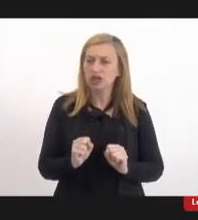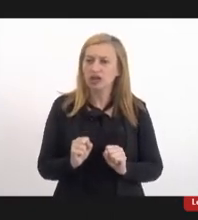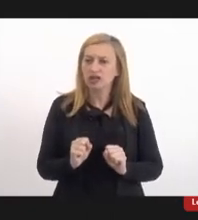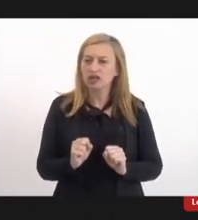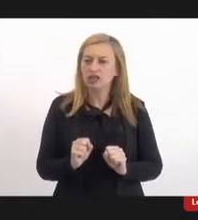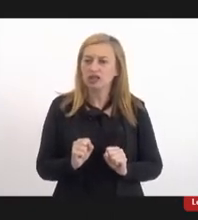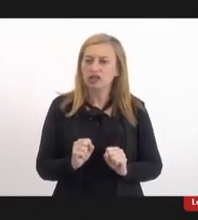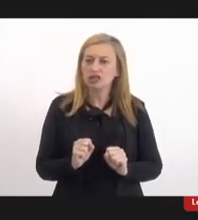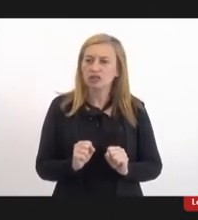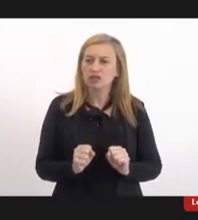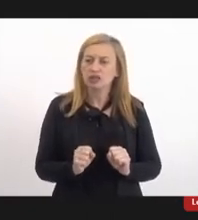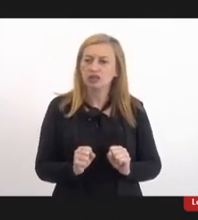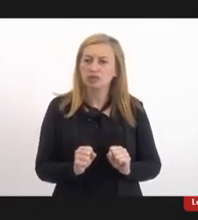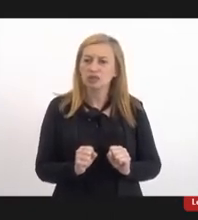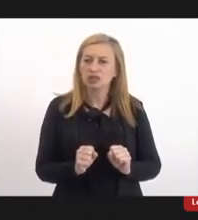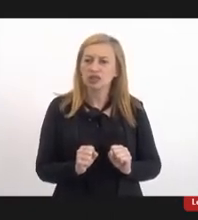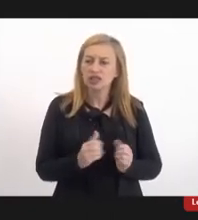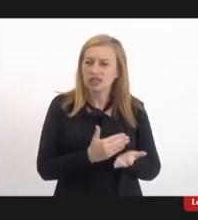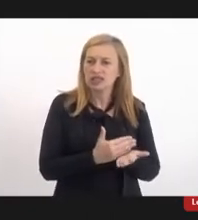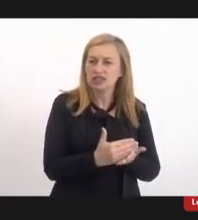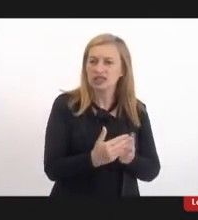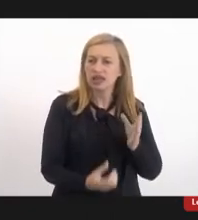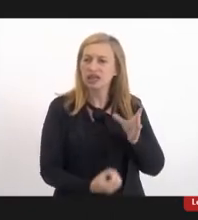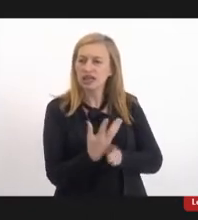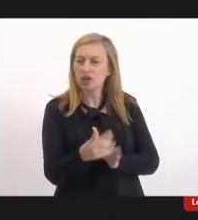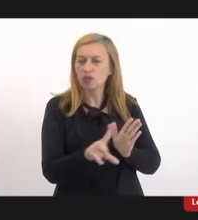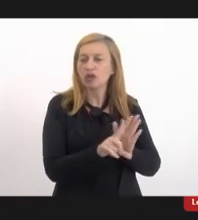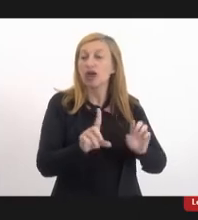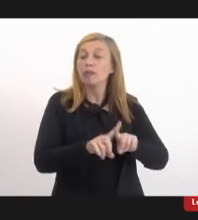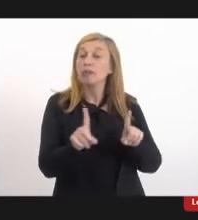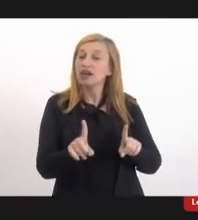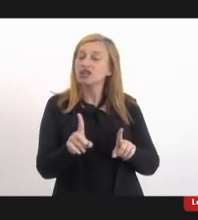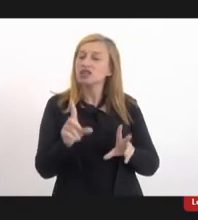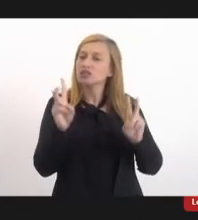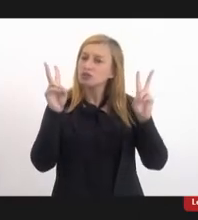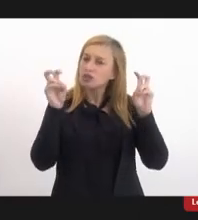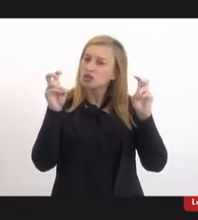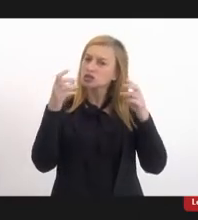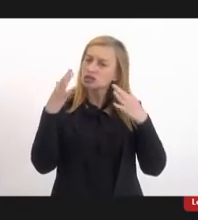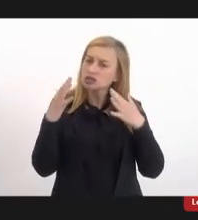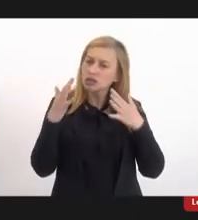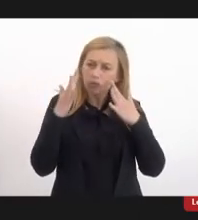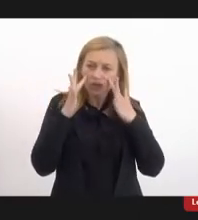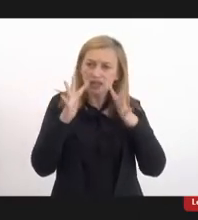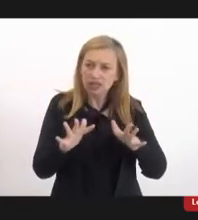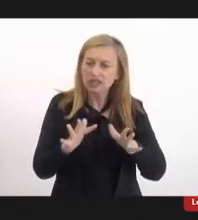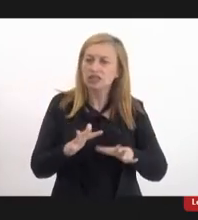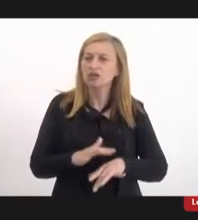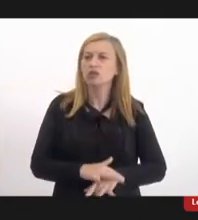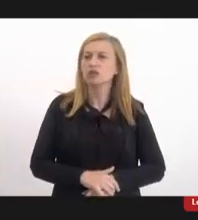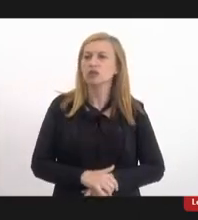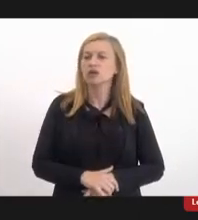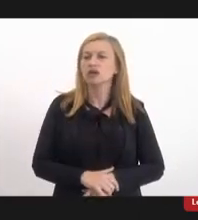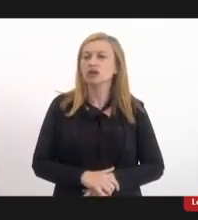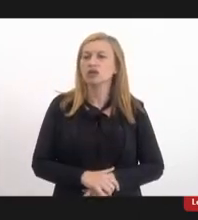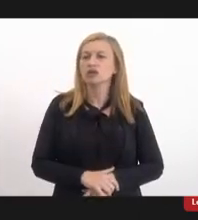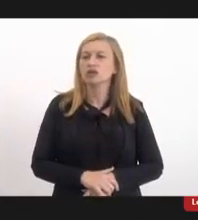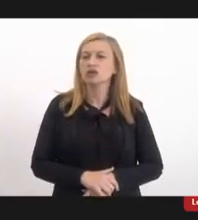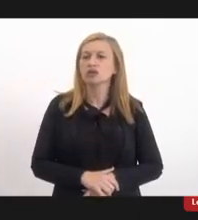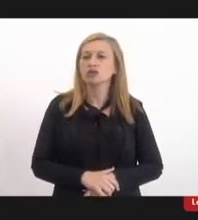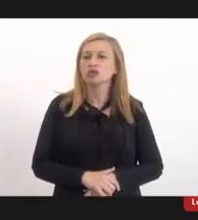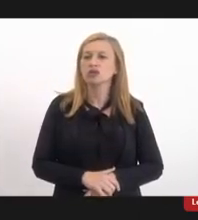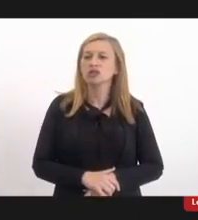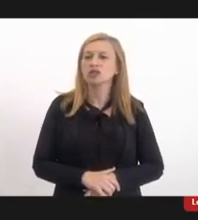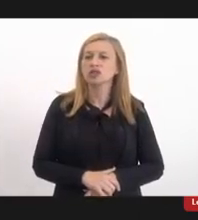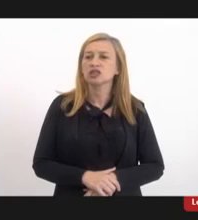colocá-las no papel. Mas tem uma questão que me chamou muita atenção, foi a questão